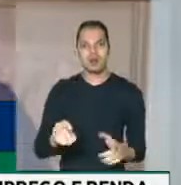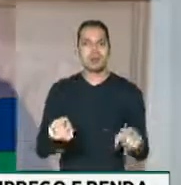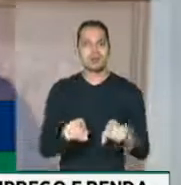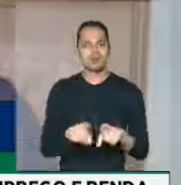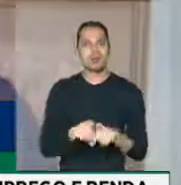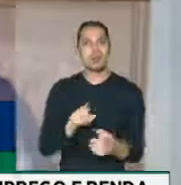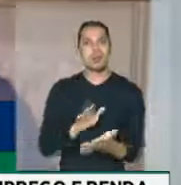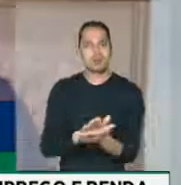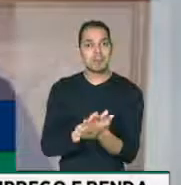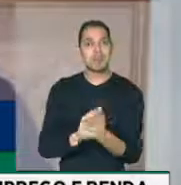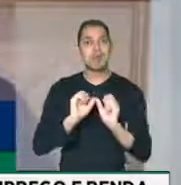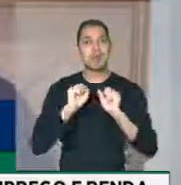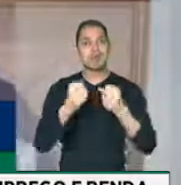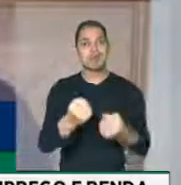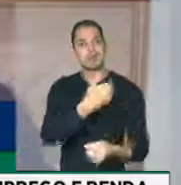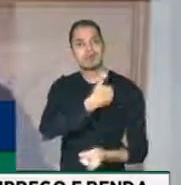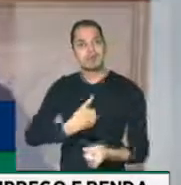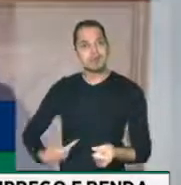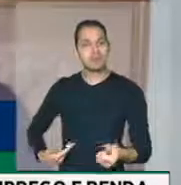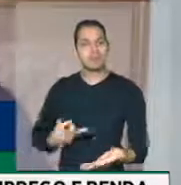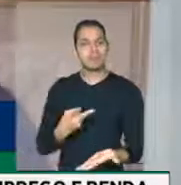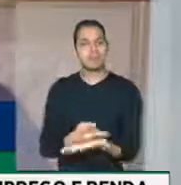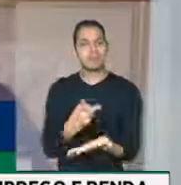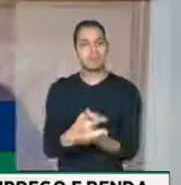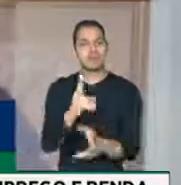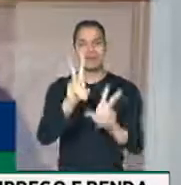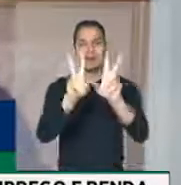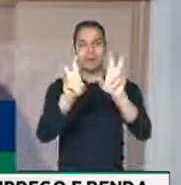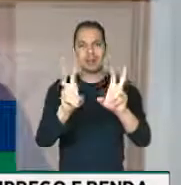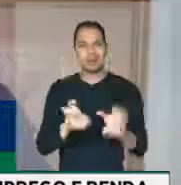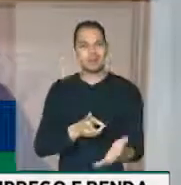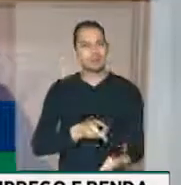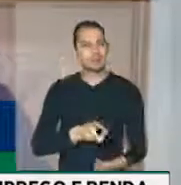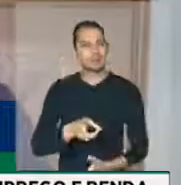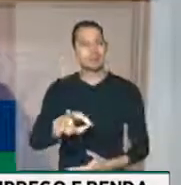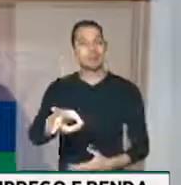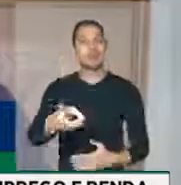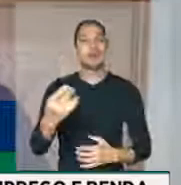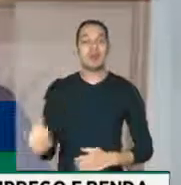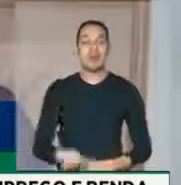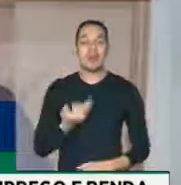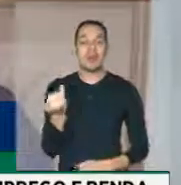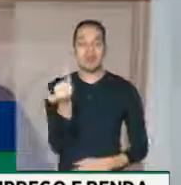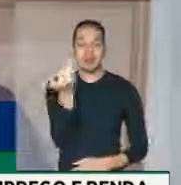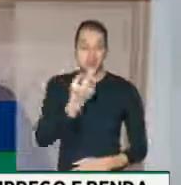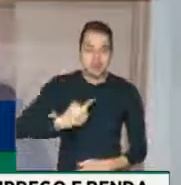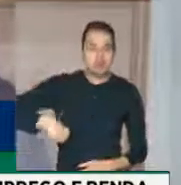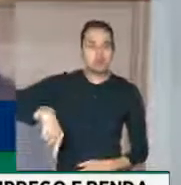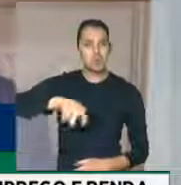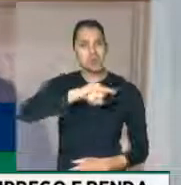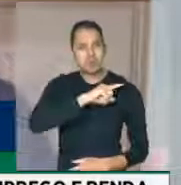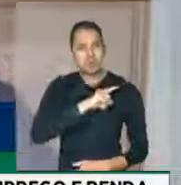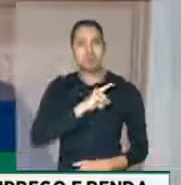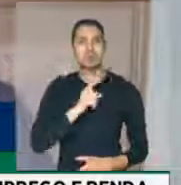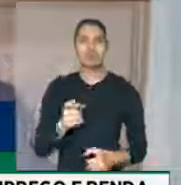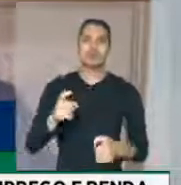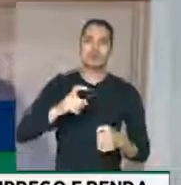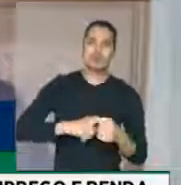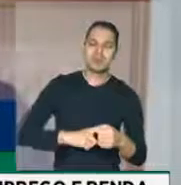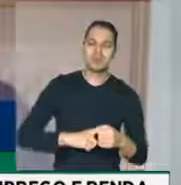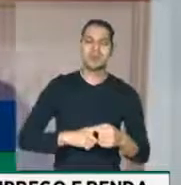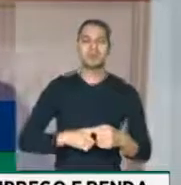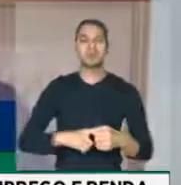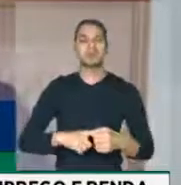governo de poder manter as questões e o trabalho como está. É importante que todos nós retomemos o ritmo